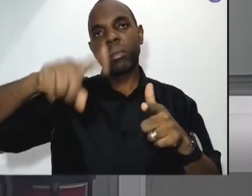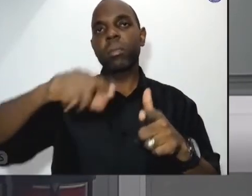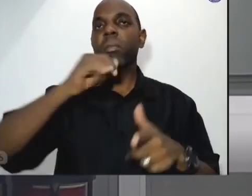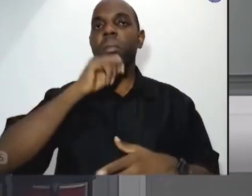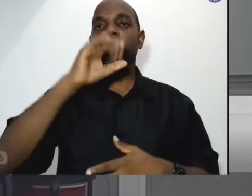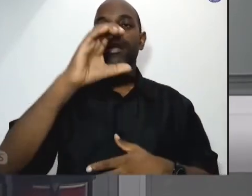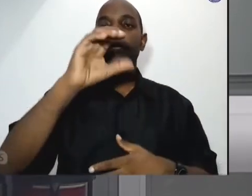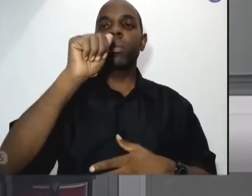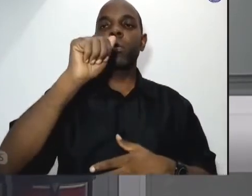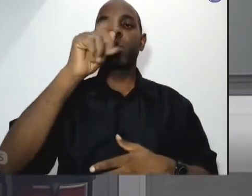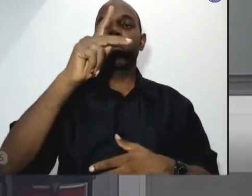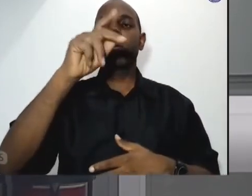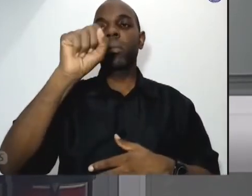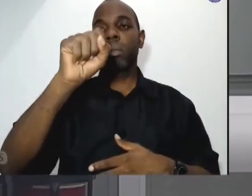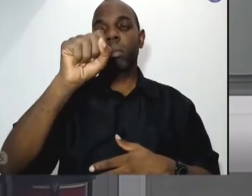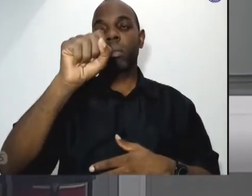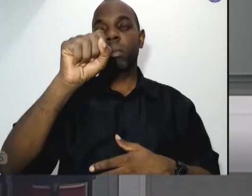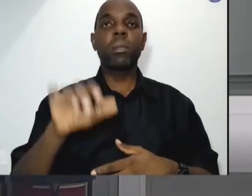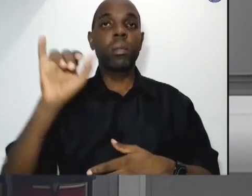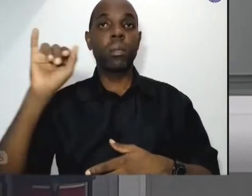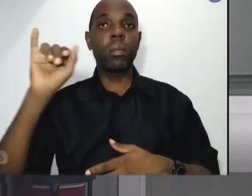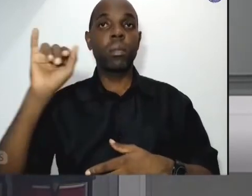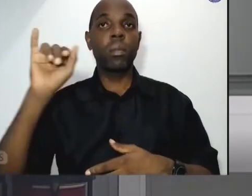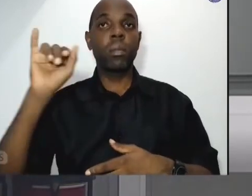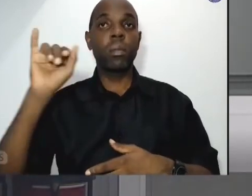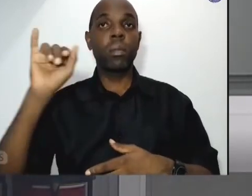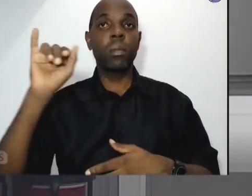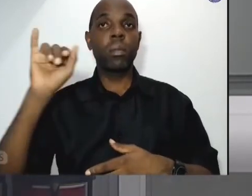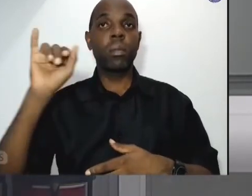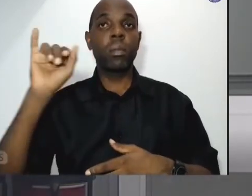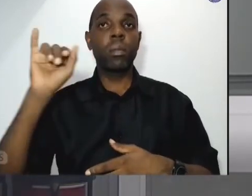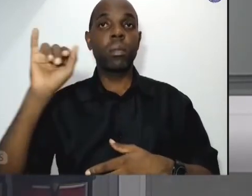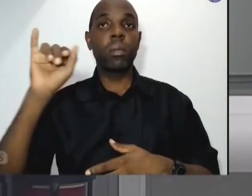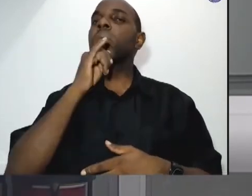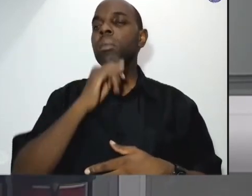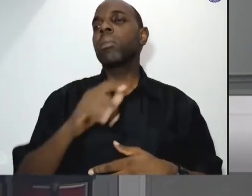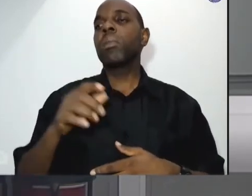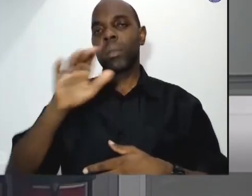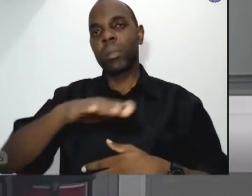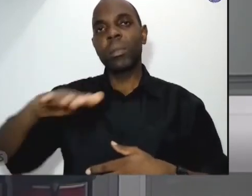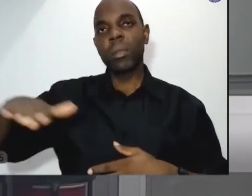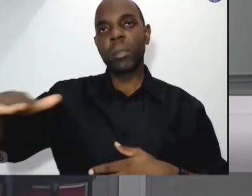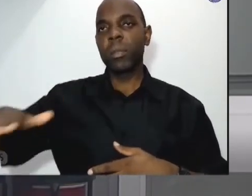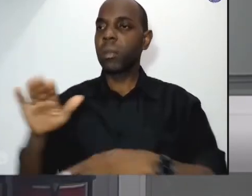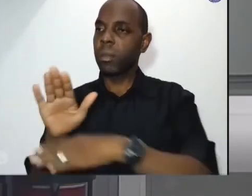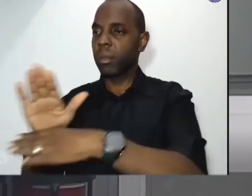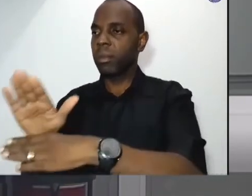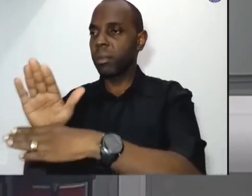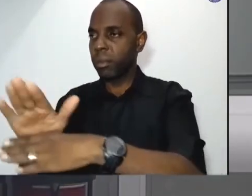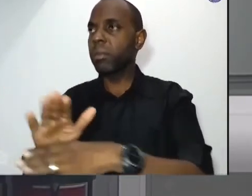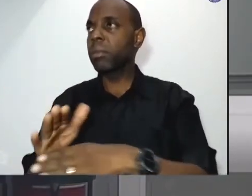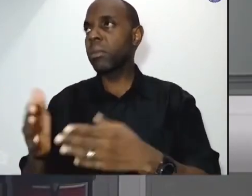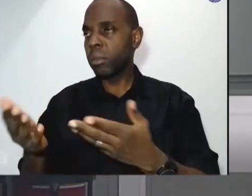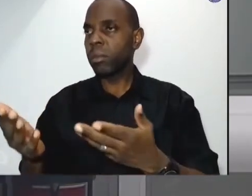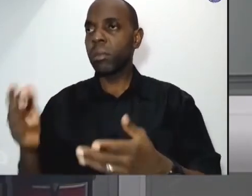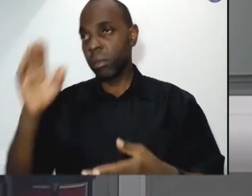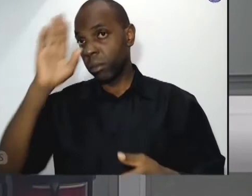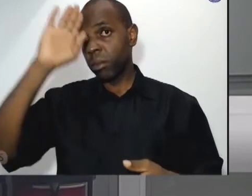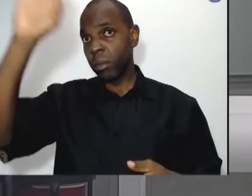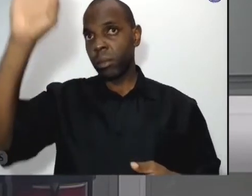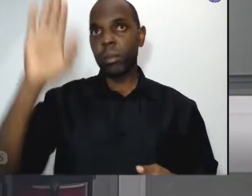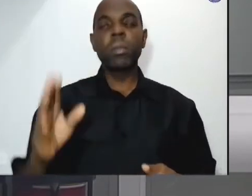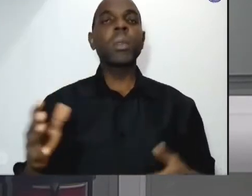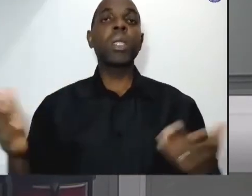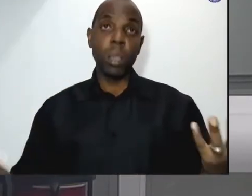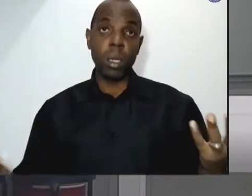o CAPS para atendimento das crianças que precisam de prioridade e eu gostaria que hoje pudesse sair o encaminhamento